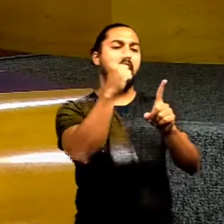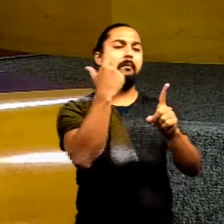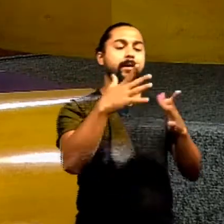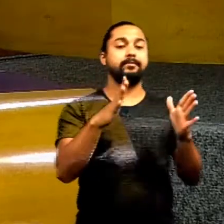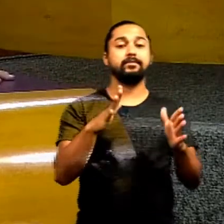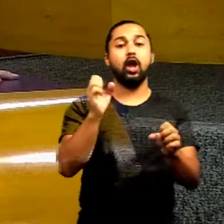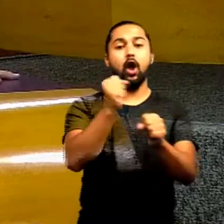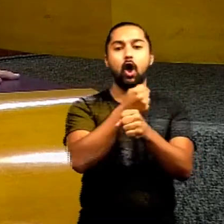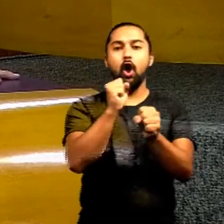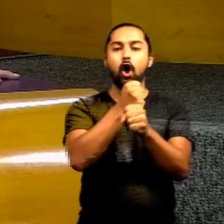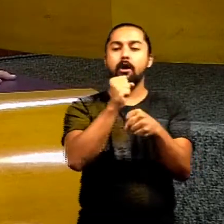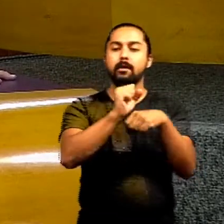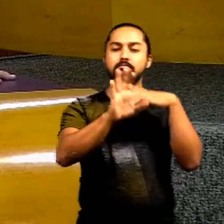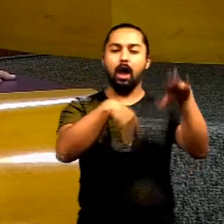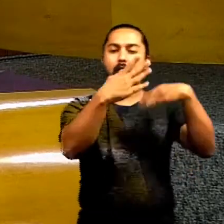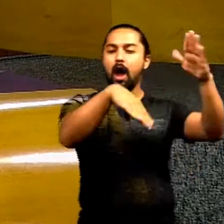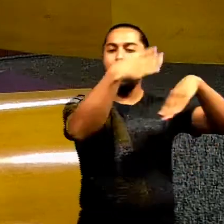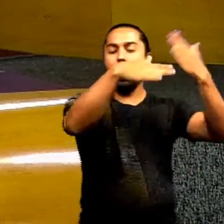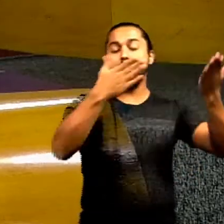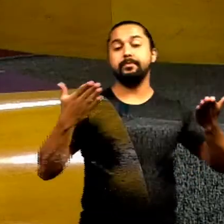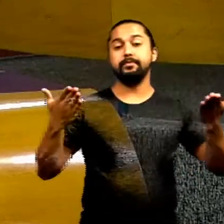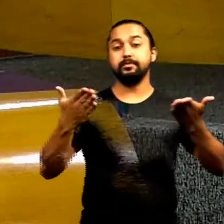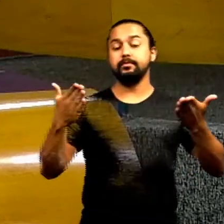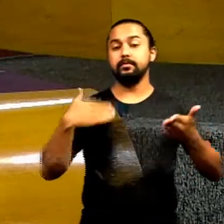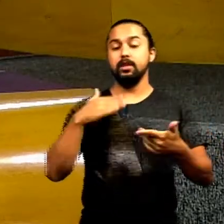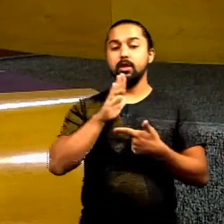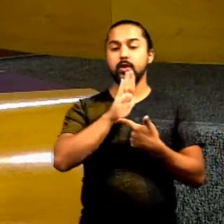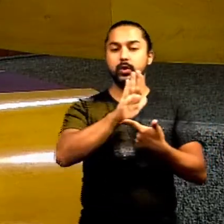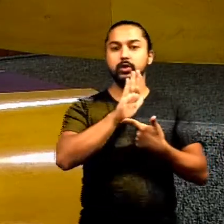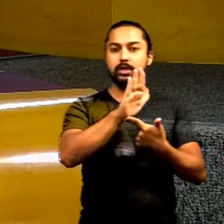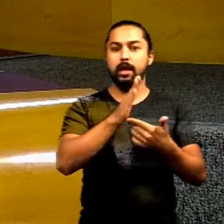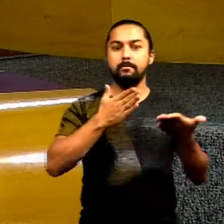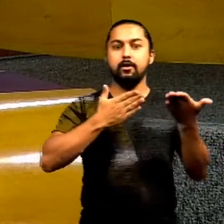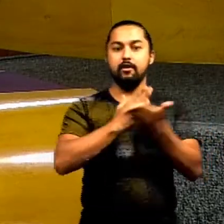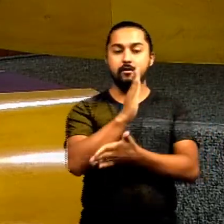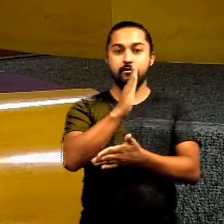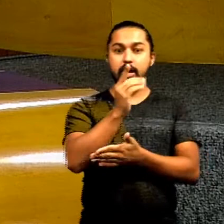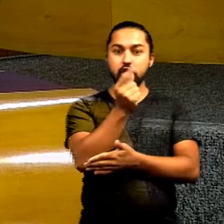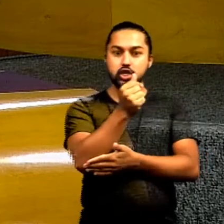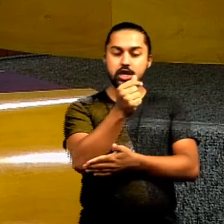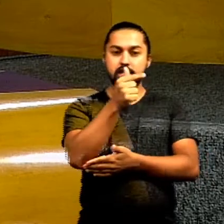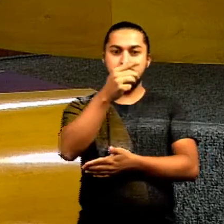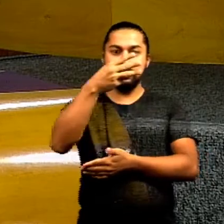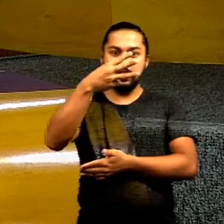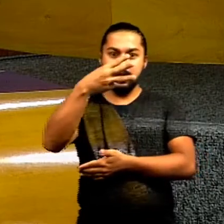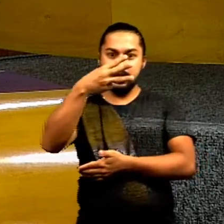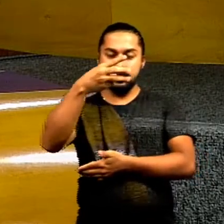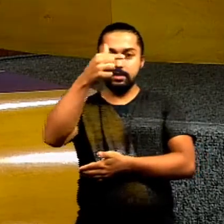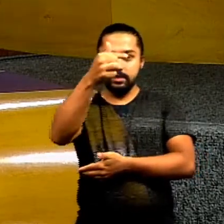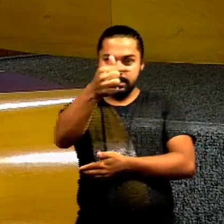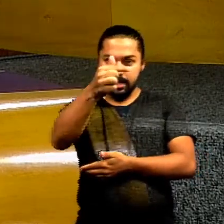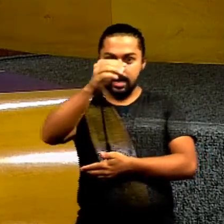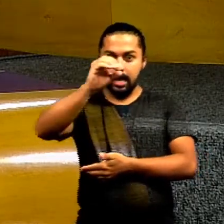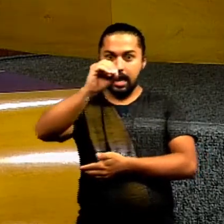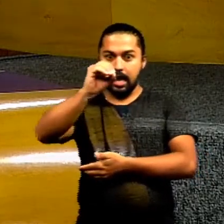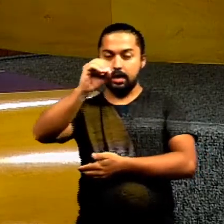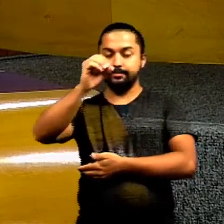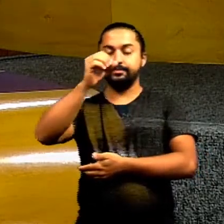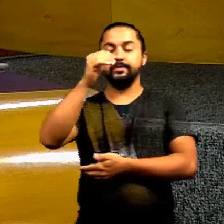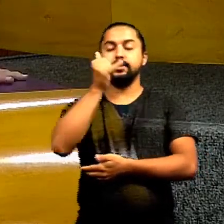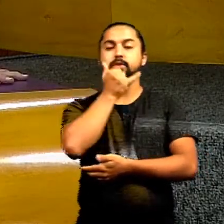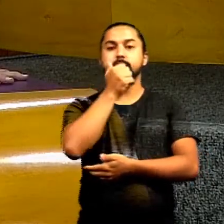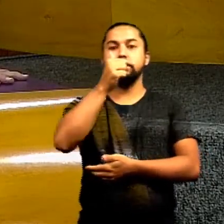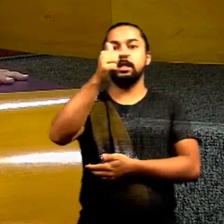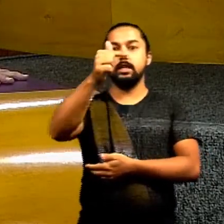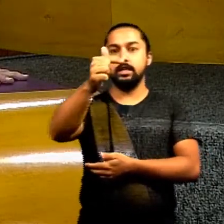As obras estão fluindo. Agora, eu ajudei a provar uma verba de 780 milhões para o Íris. 780